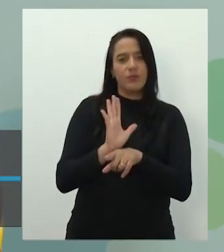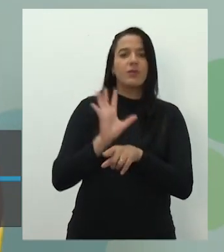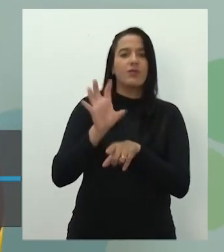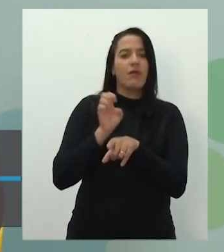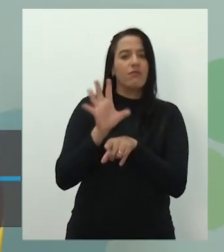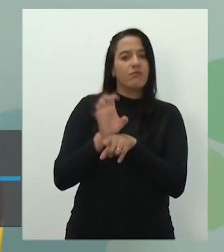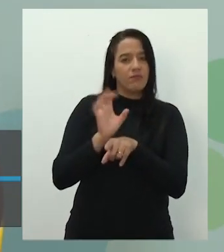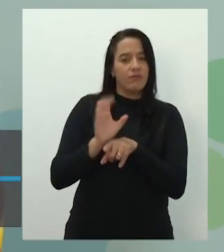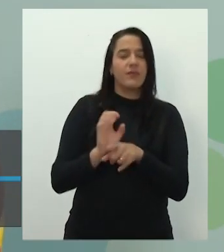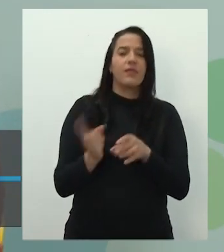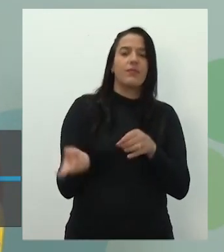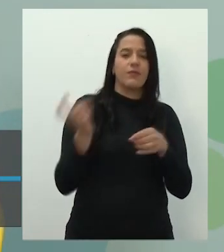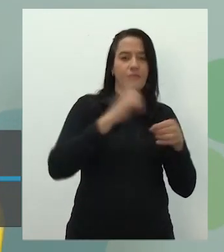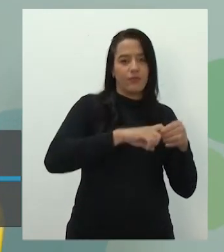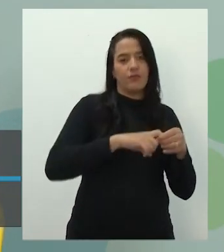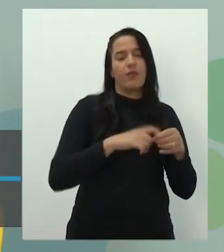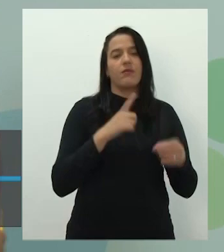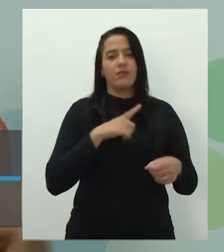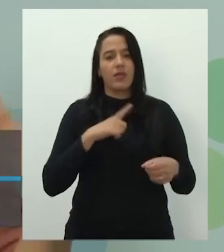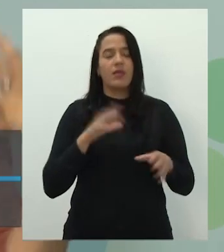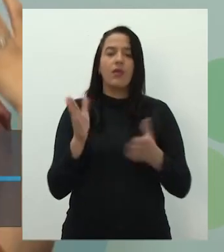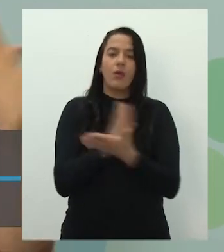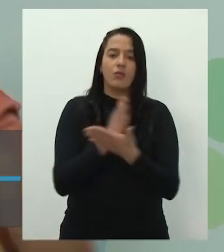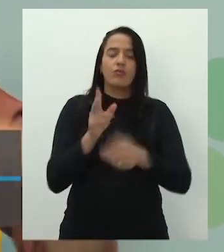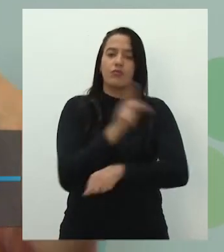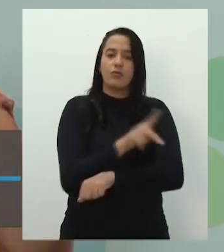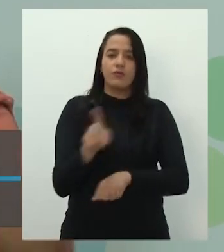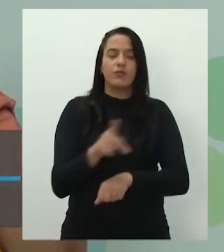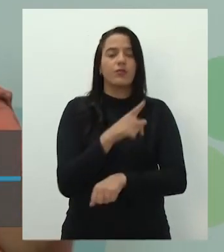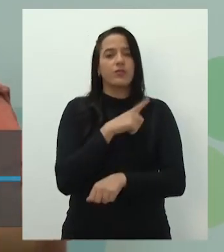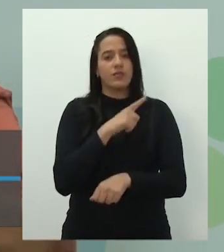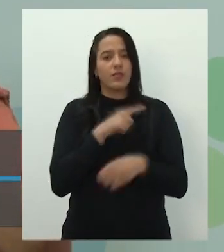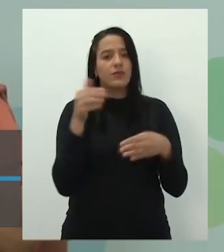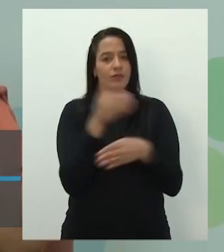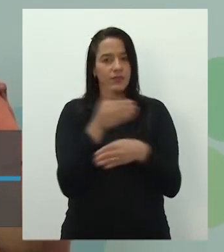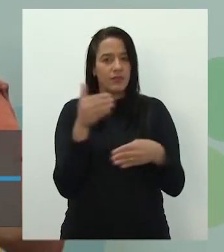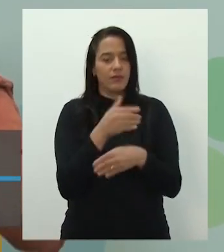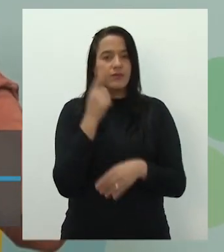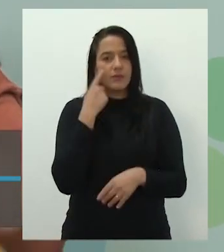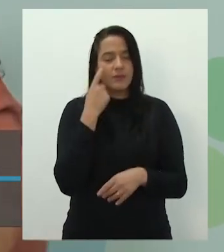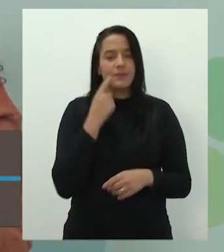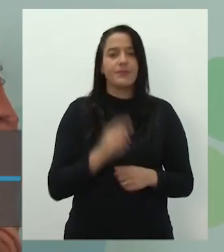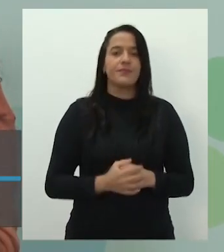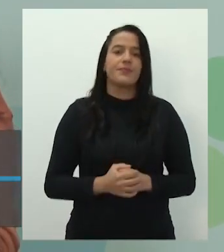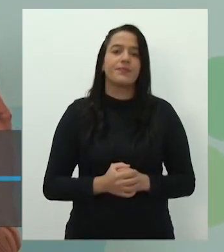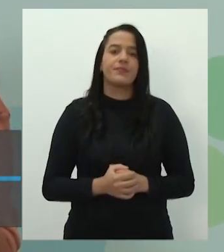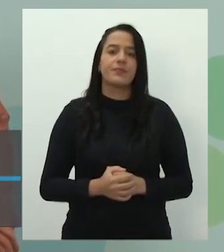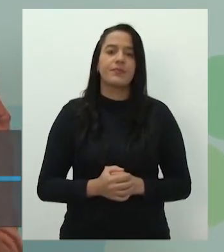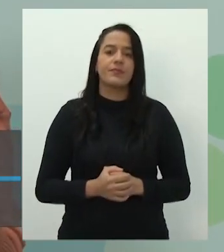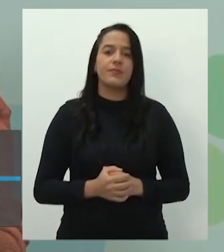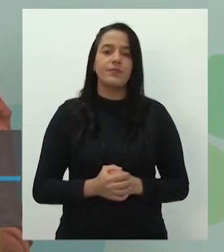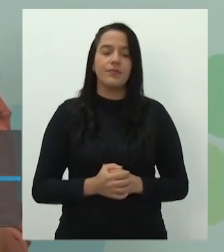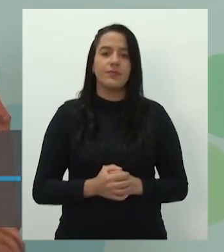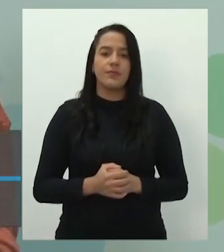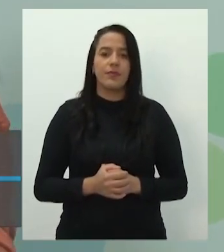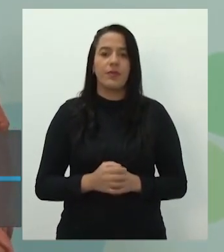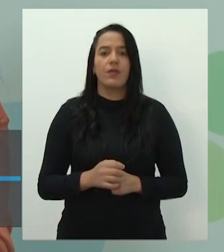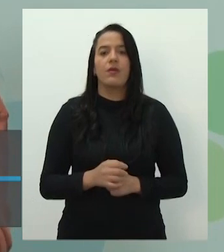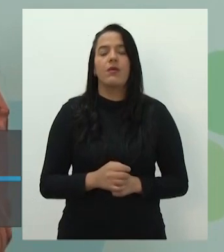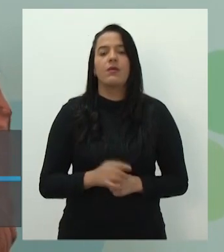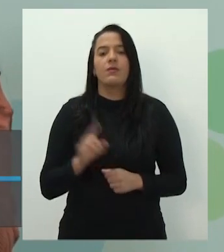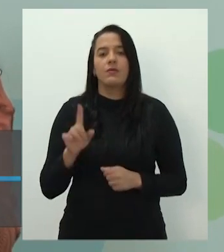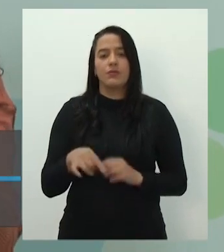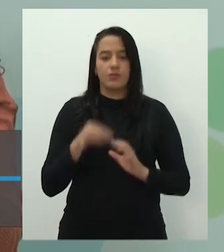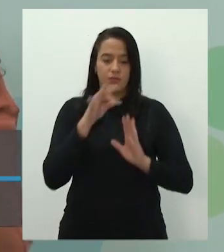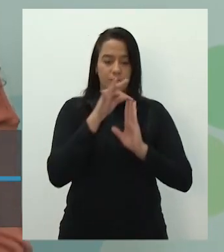esses slides. O que é importante é gente tentar valorizar esse momento de aprendizagem. Olha só. O gênero textual, ele